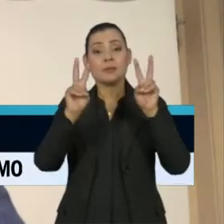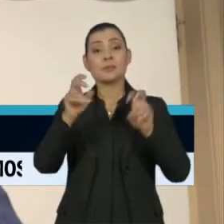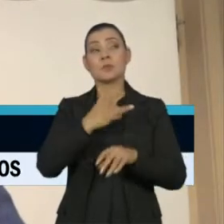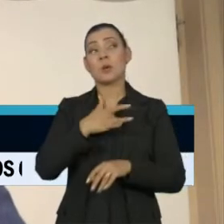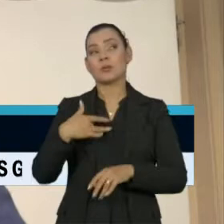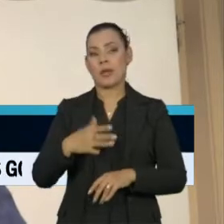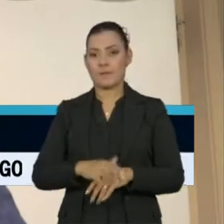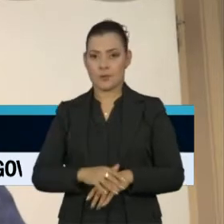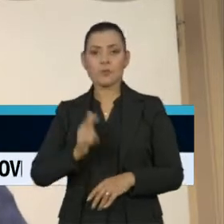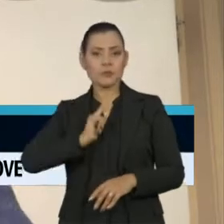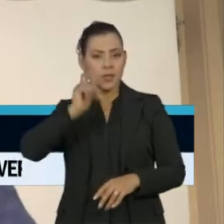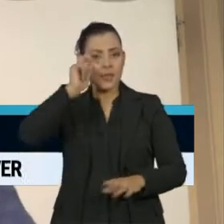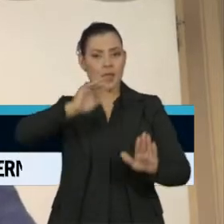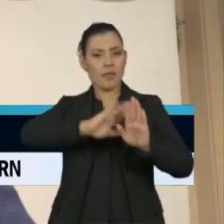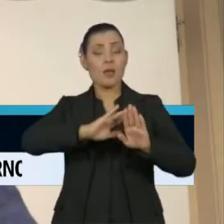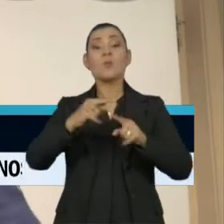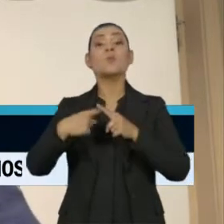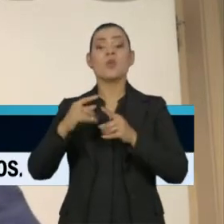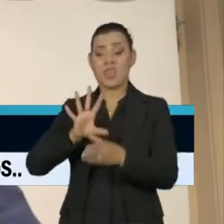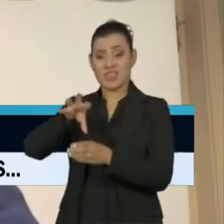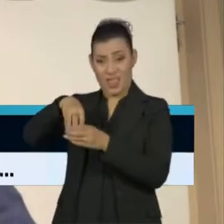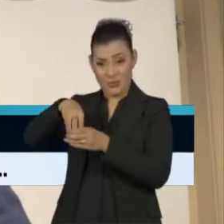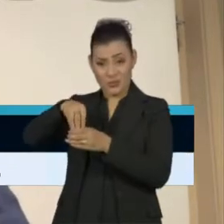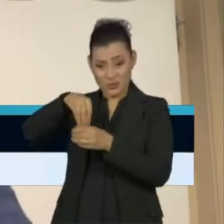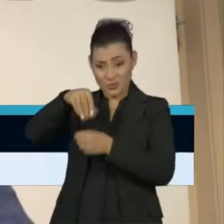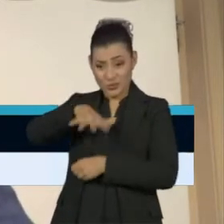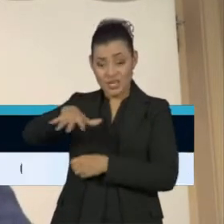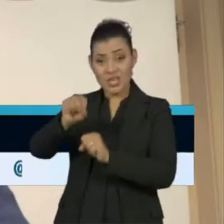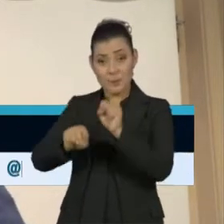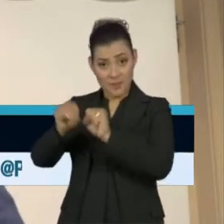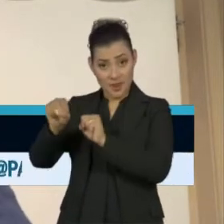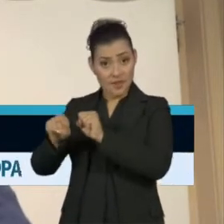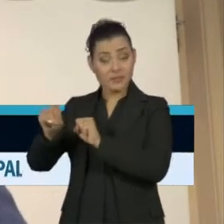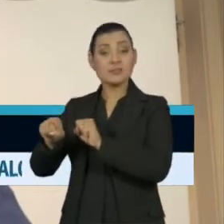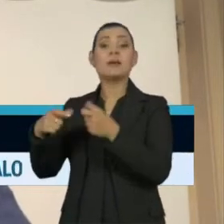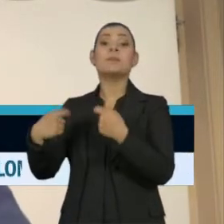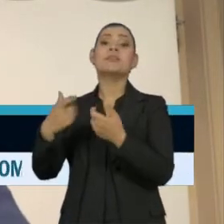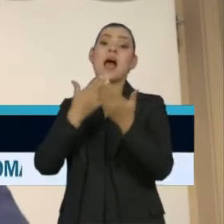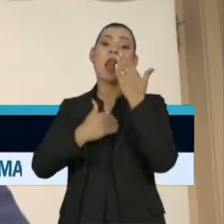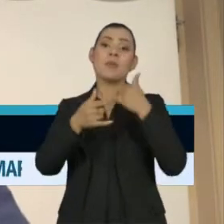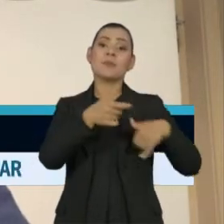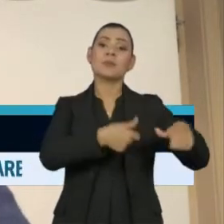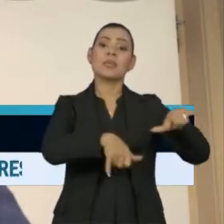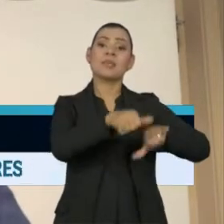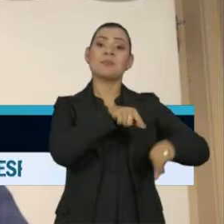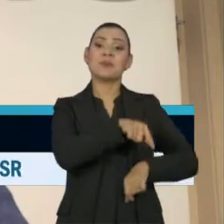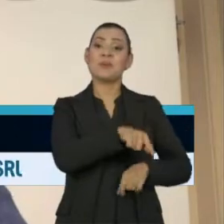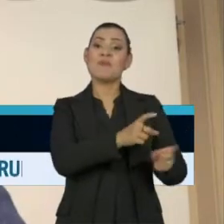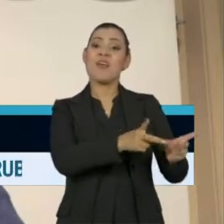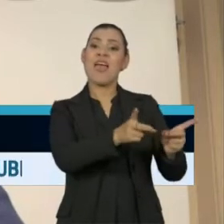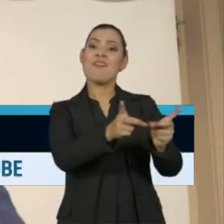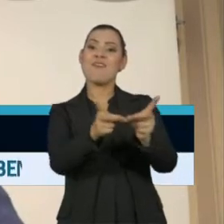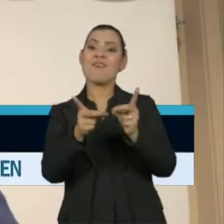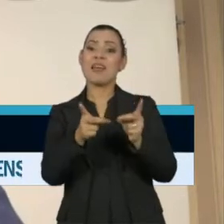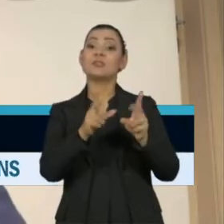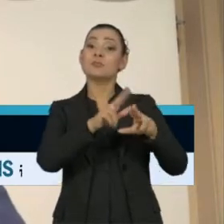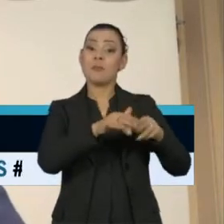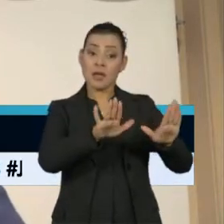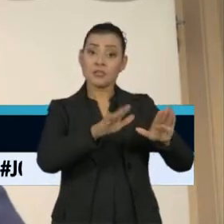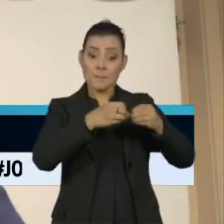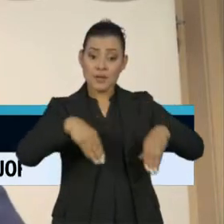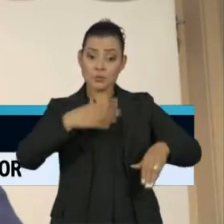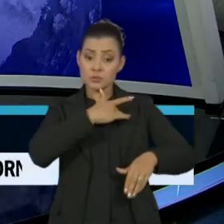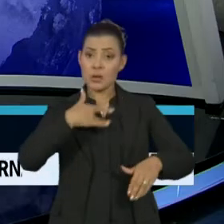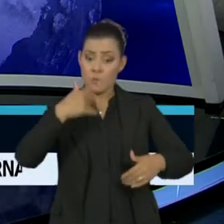saudável. Por quê? Porque os lucros dessa indústria dependem dos alimentos ultraprocessados, que causam doenças na